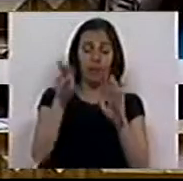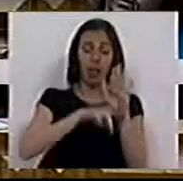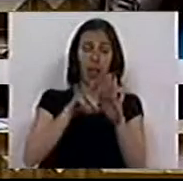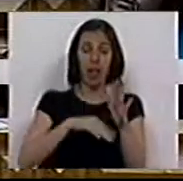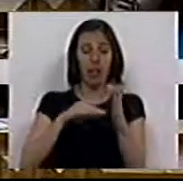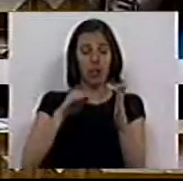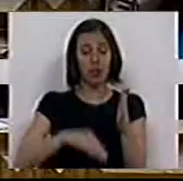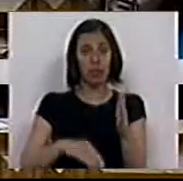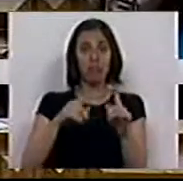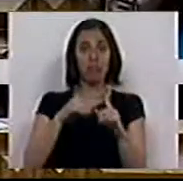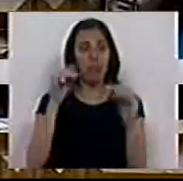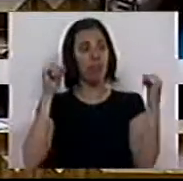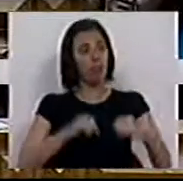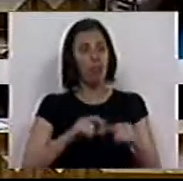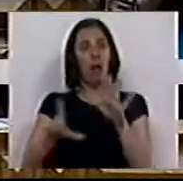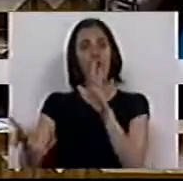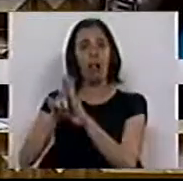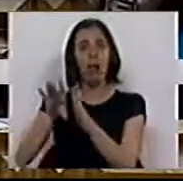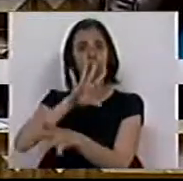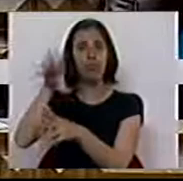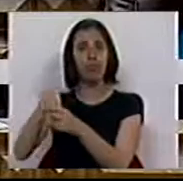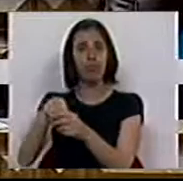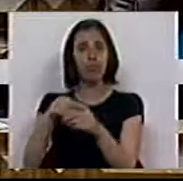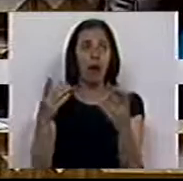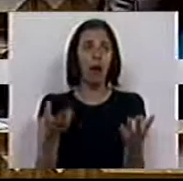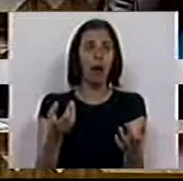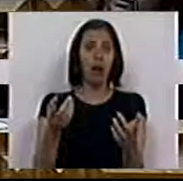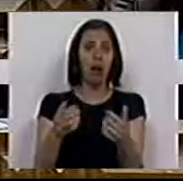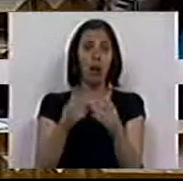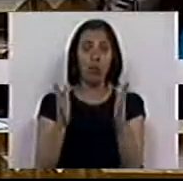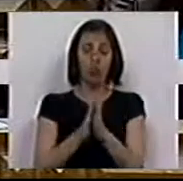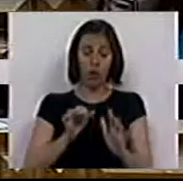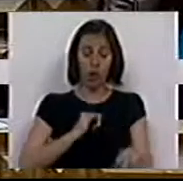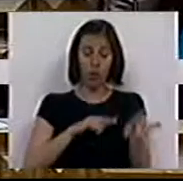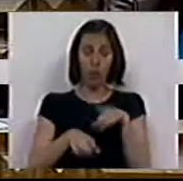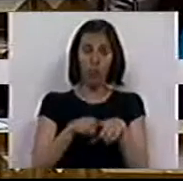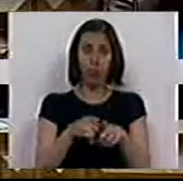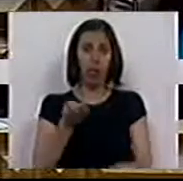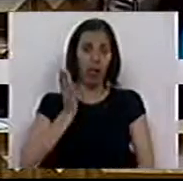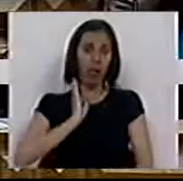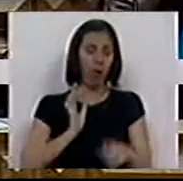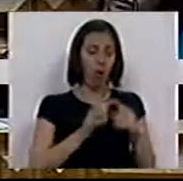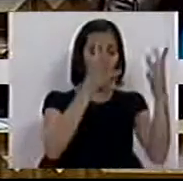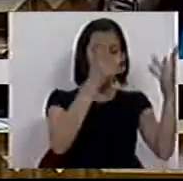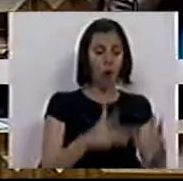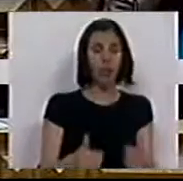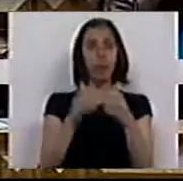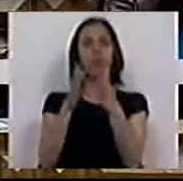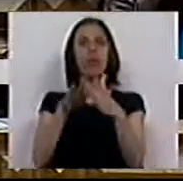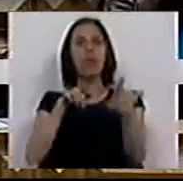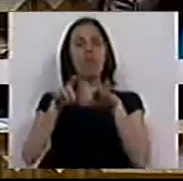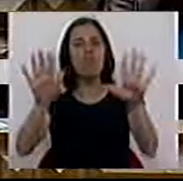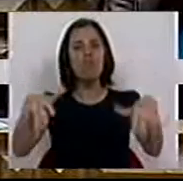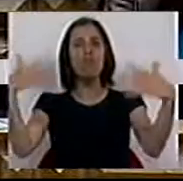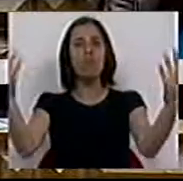regras do Tratado Orçamental na nossa Lei de Enquadramento. É subjugar toda a nossa política orçamental, toda a política que